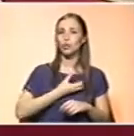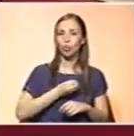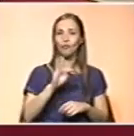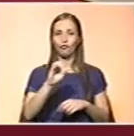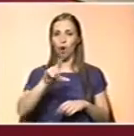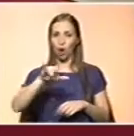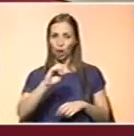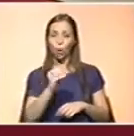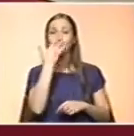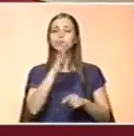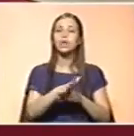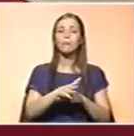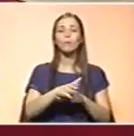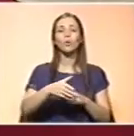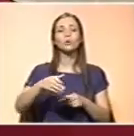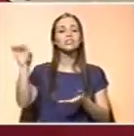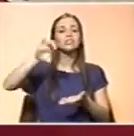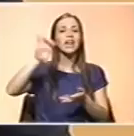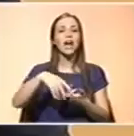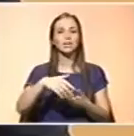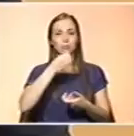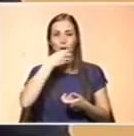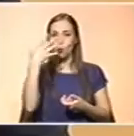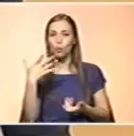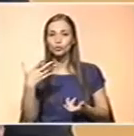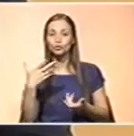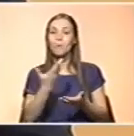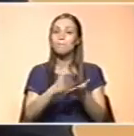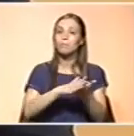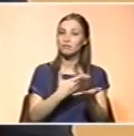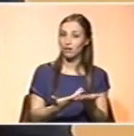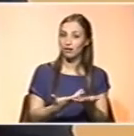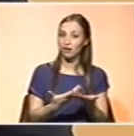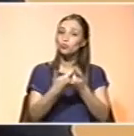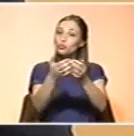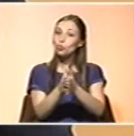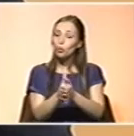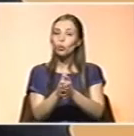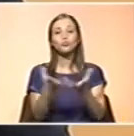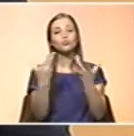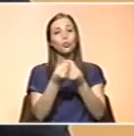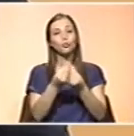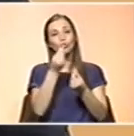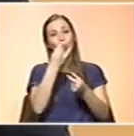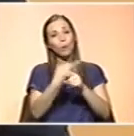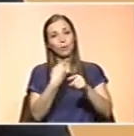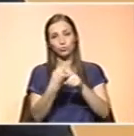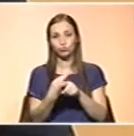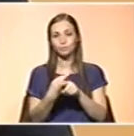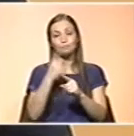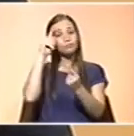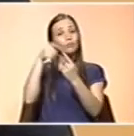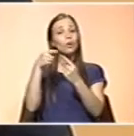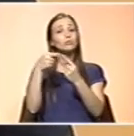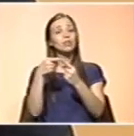de pequeno almoço, nas manteigas, todos esses são adicionados aos nossos alimentos com vista a